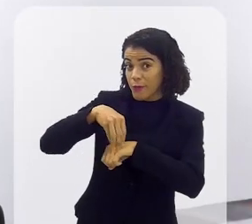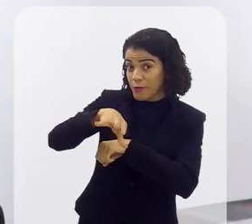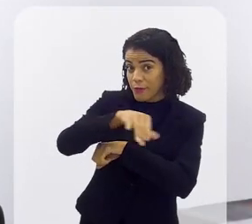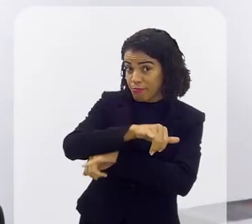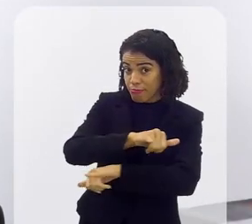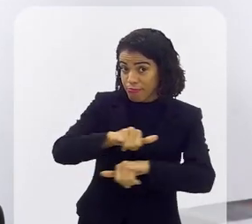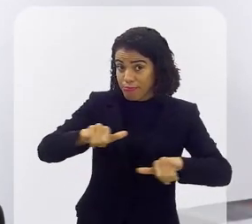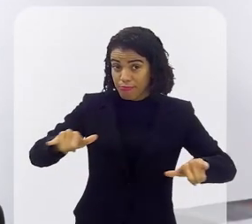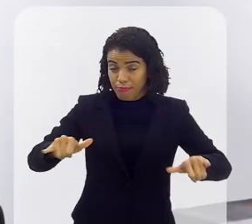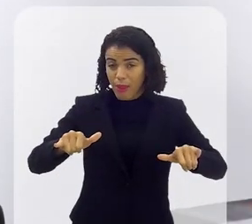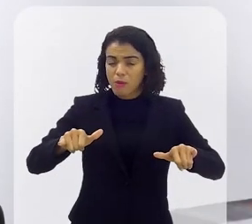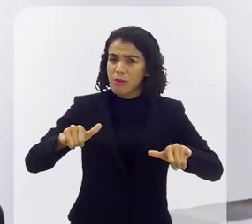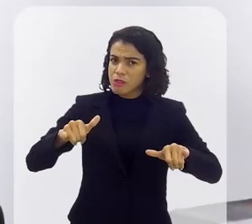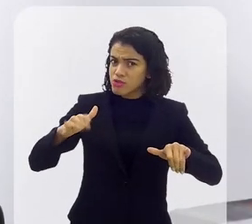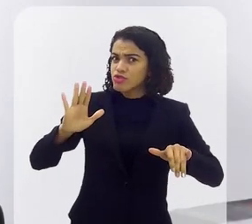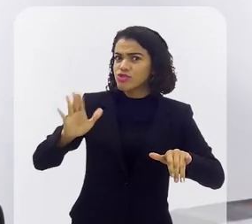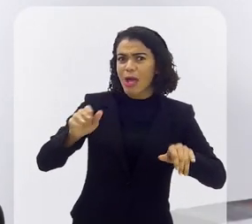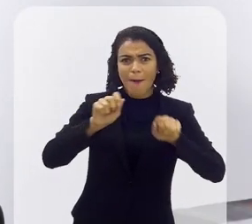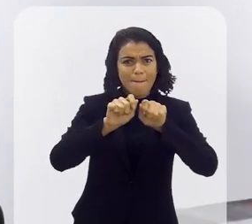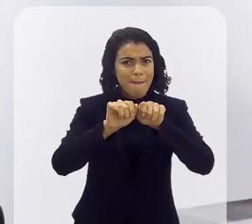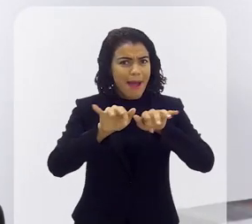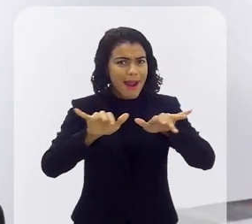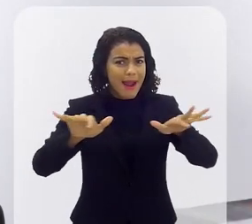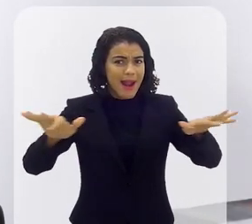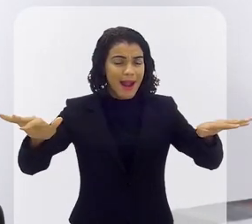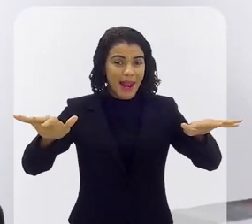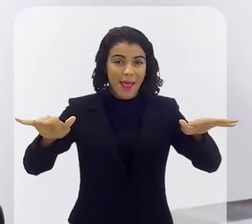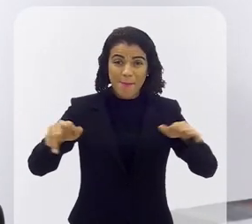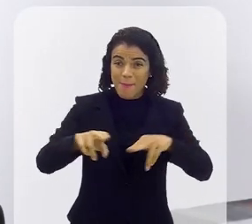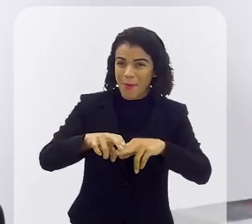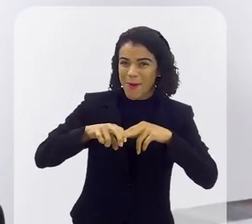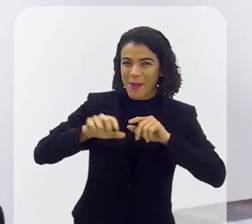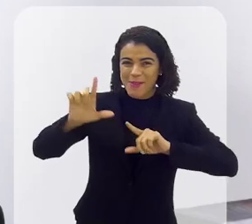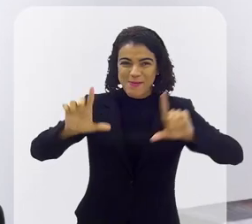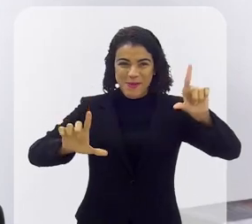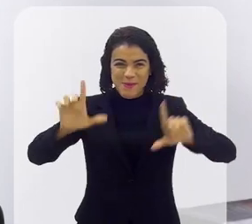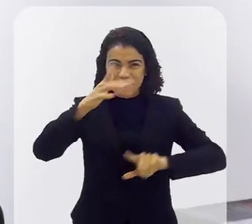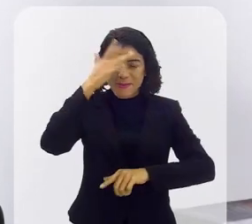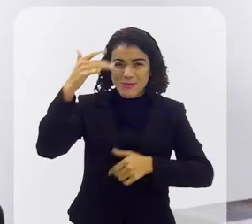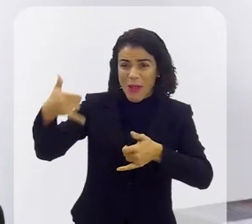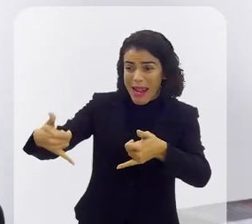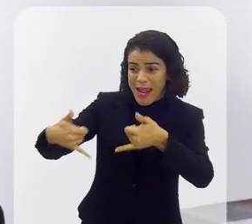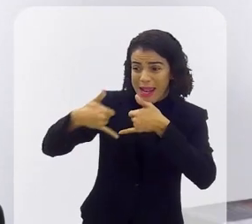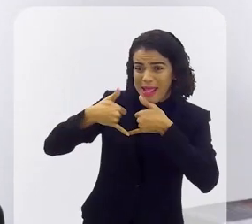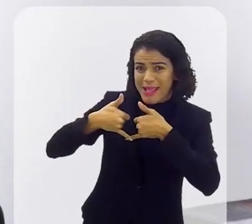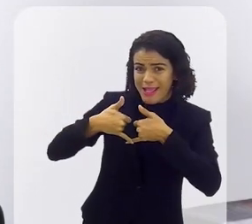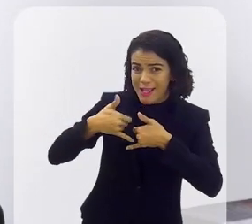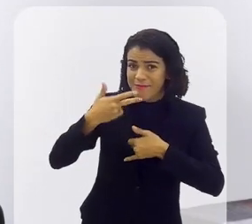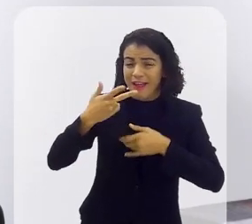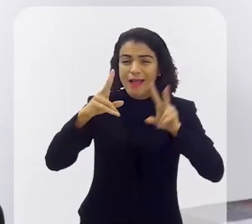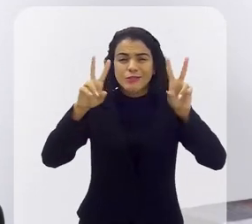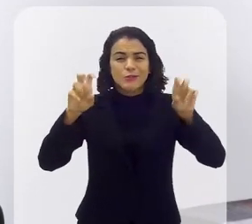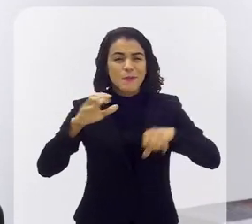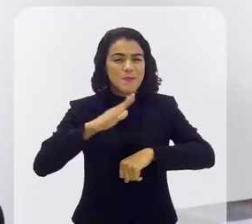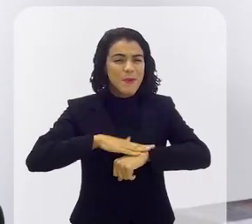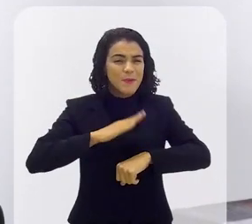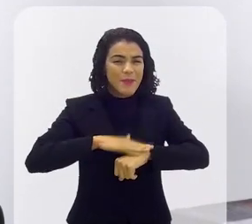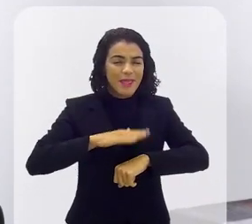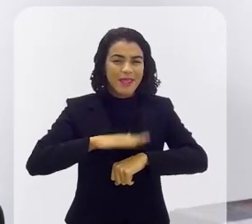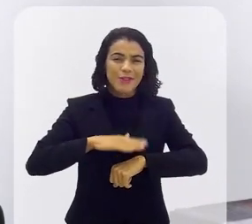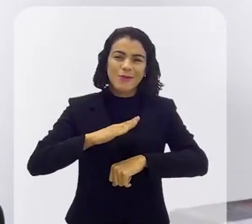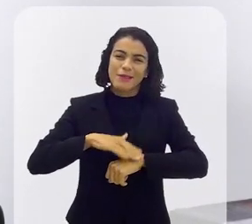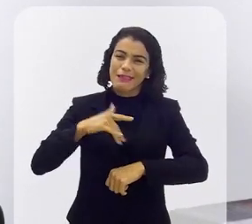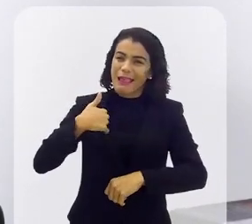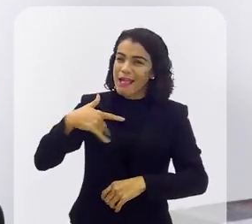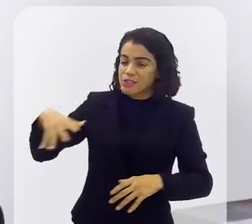vou dizer que a repercussão que tem tido o programa das pessoas me ligando para falar desse momento que a gente